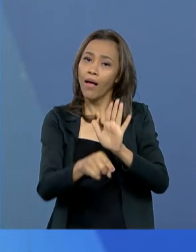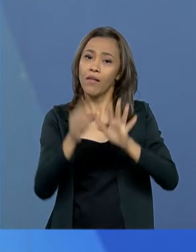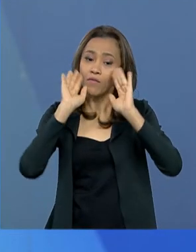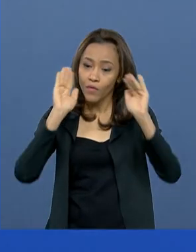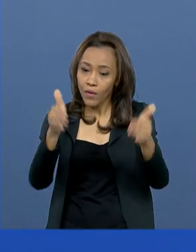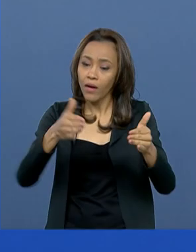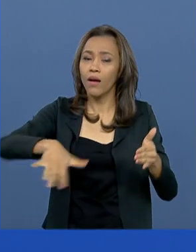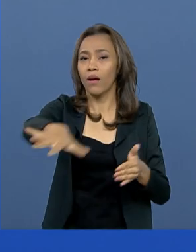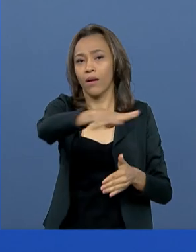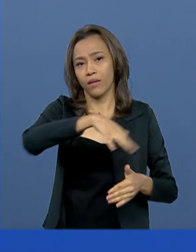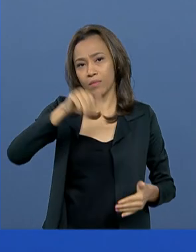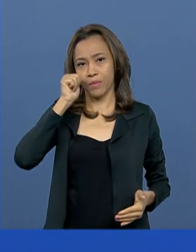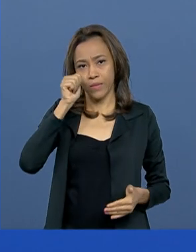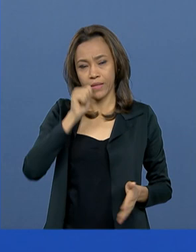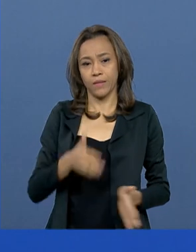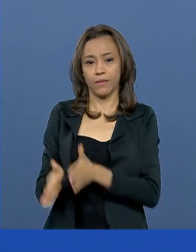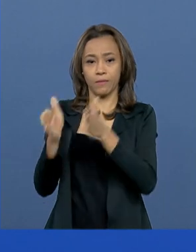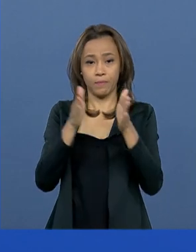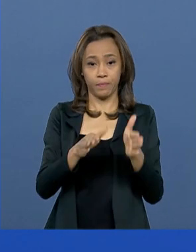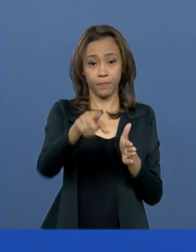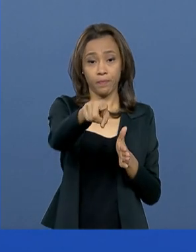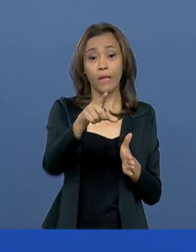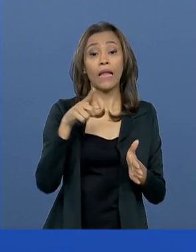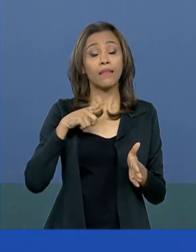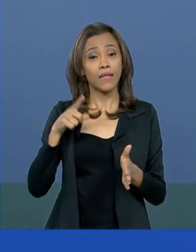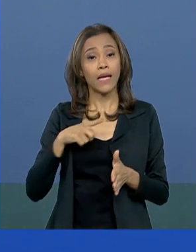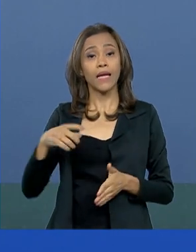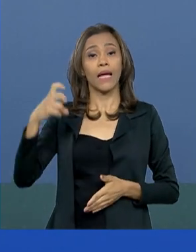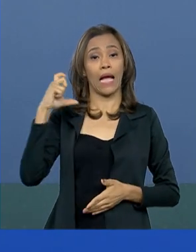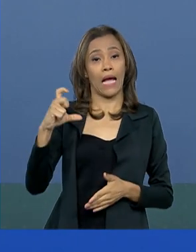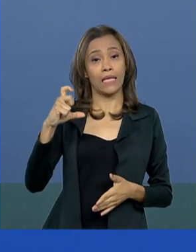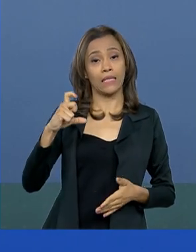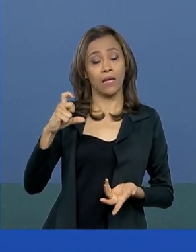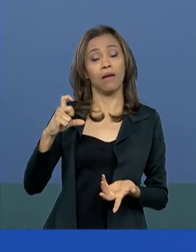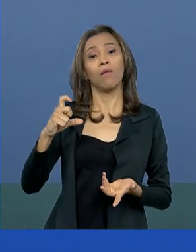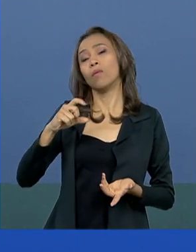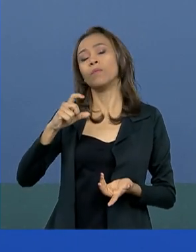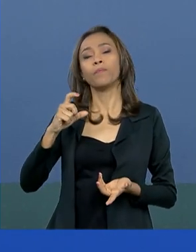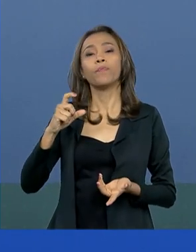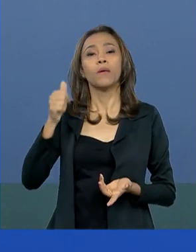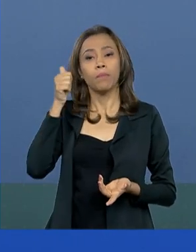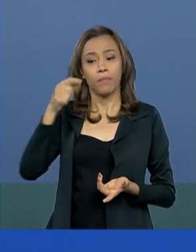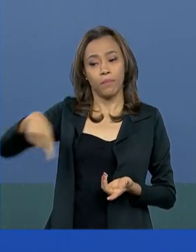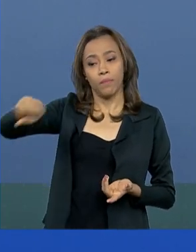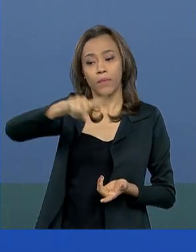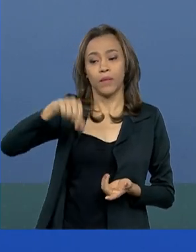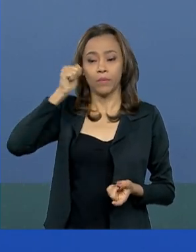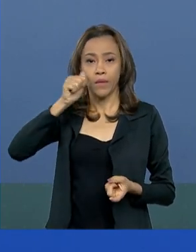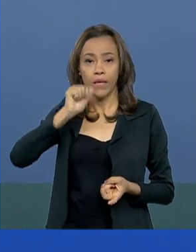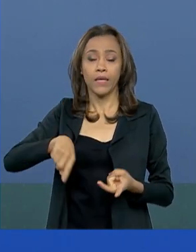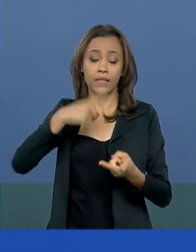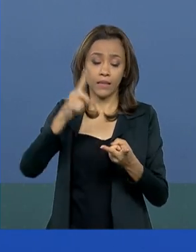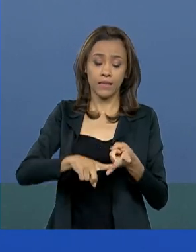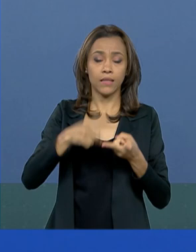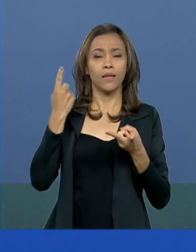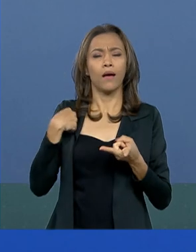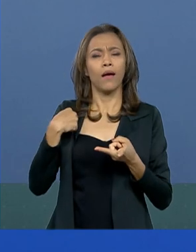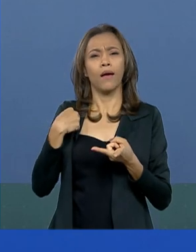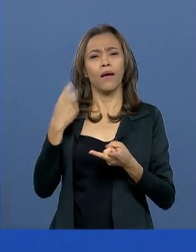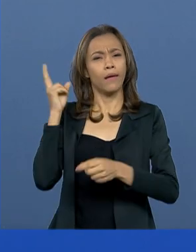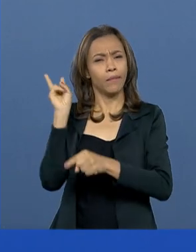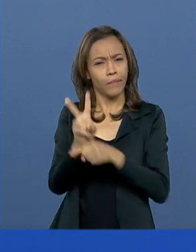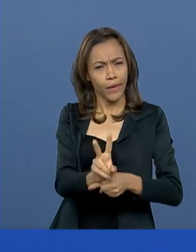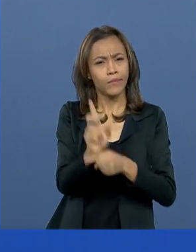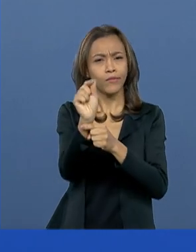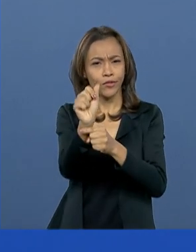para elas. Esse pacote contempla cartão de crédito específico para o público feminino, soluções de crédito com capital